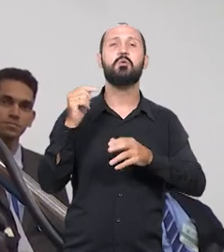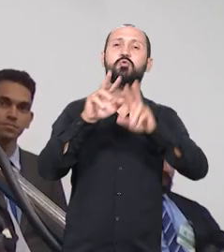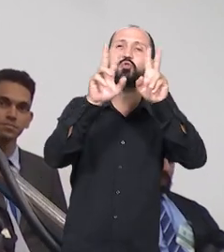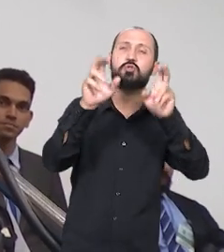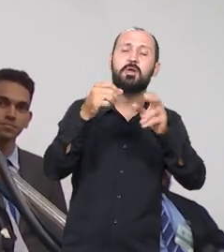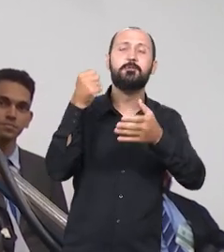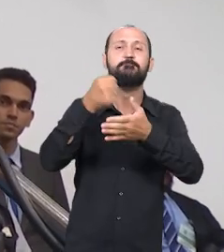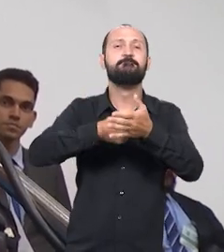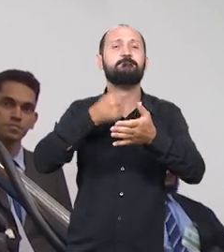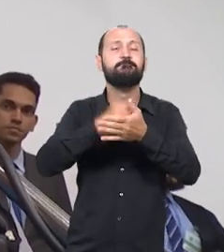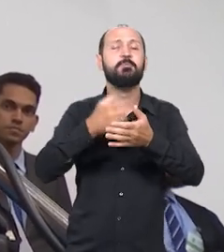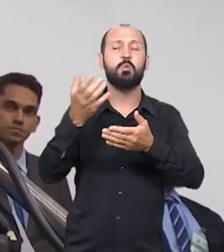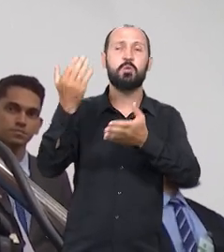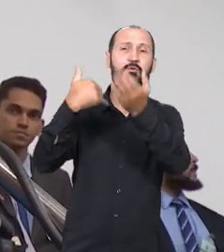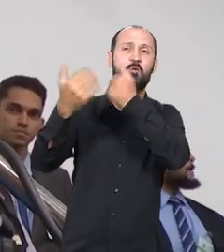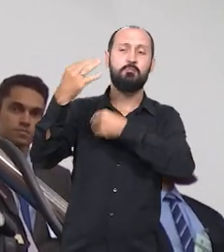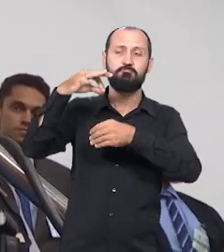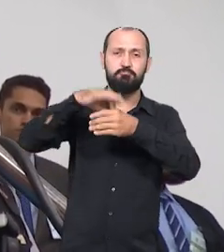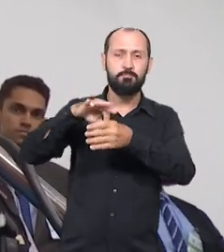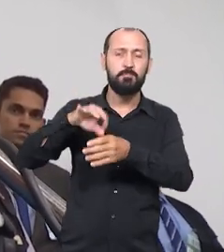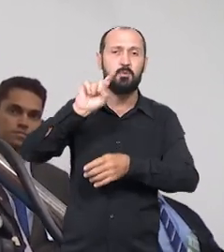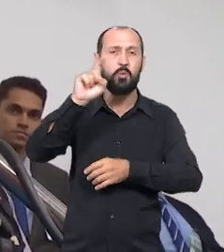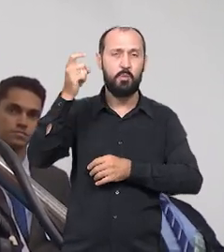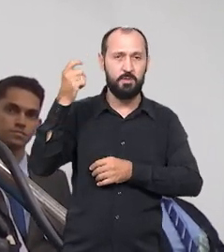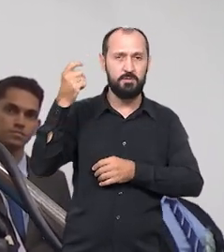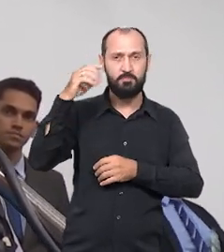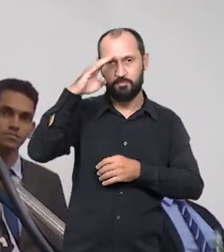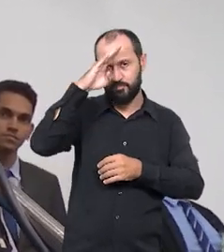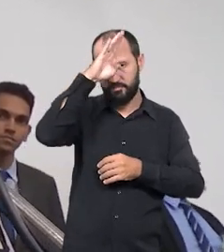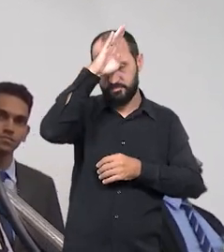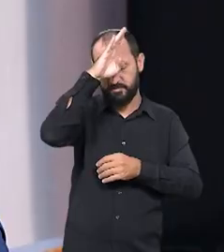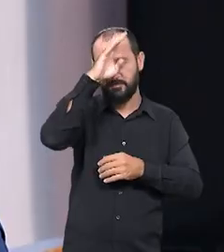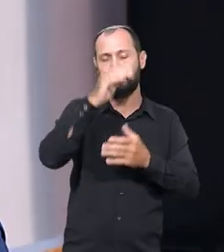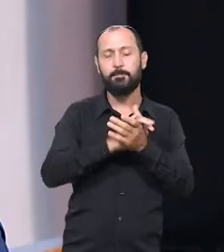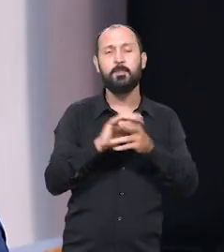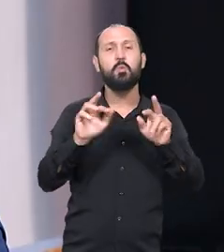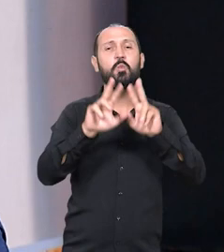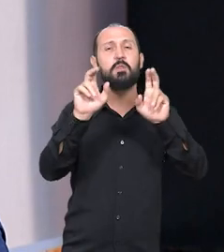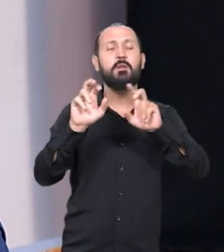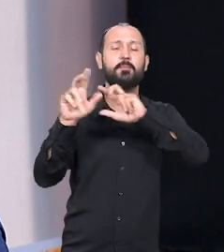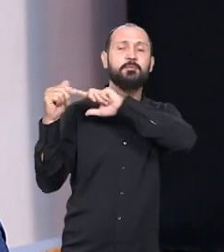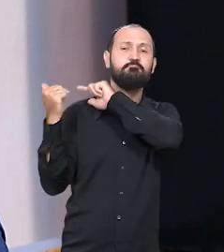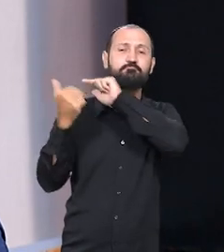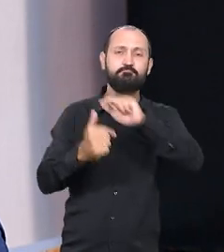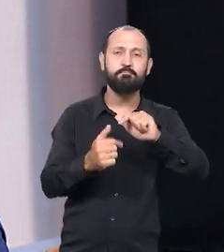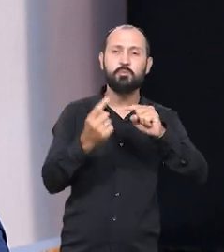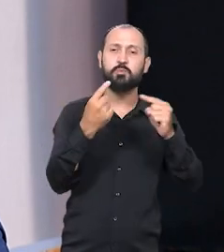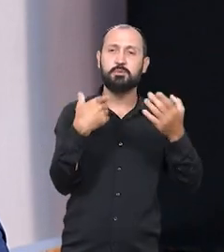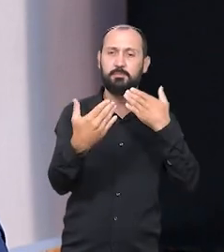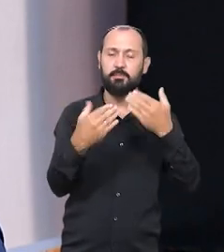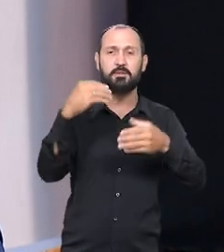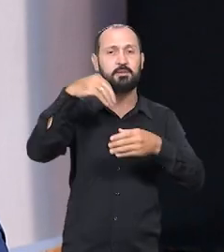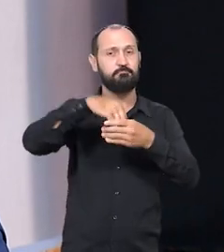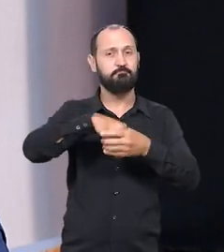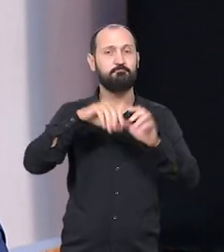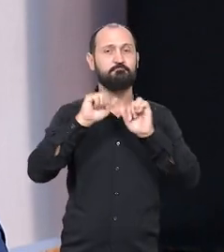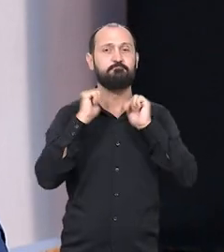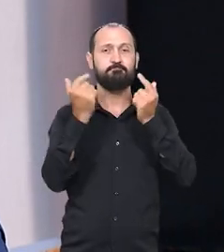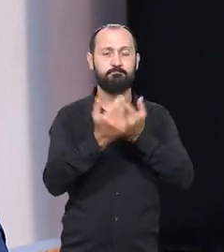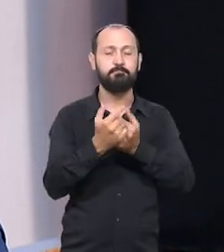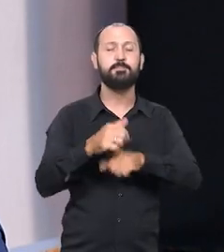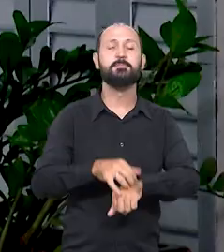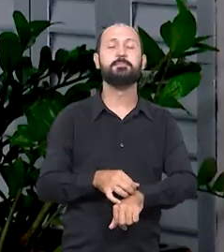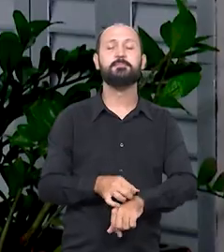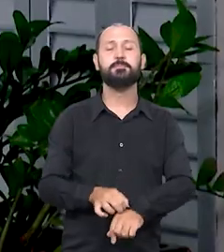bandeiras, a semente que foi plantada pelo ex-presidente Jair Bolsonaro e trazer as pautas conservadoras para os debates aqui dentro da Assembleia